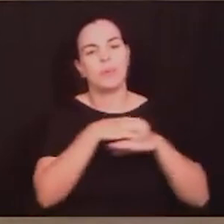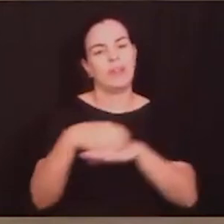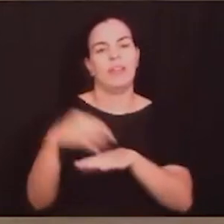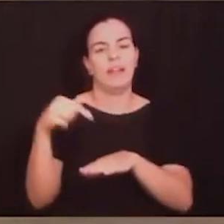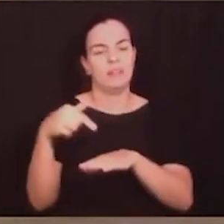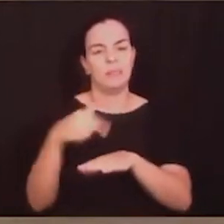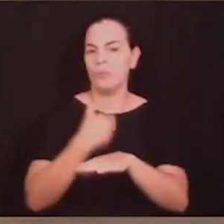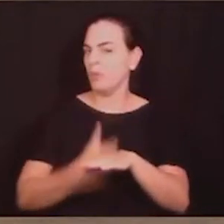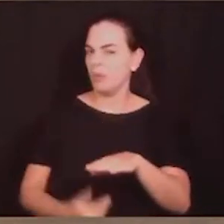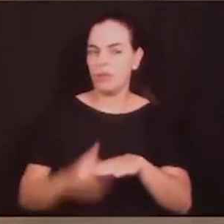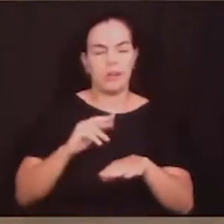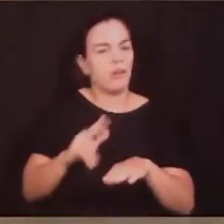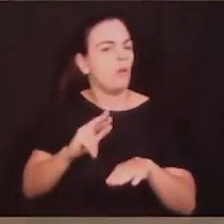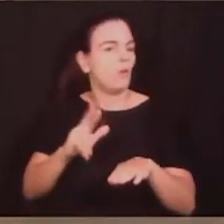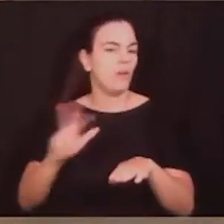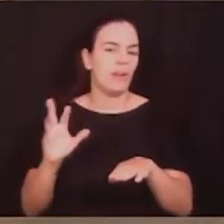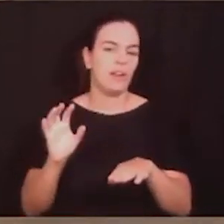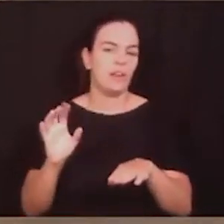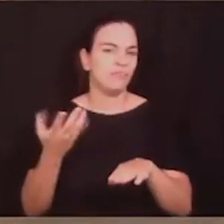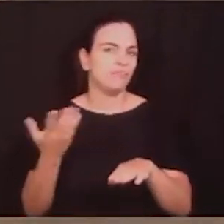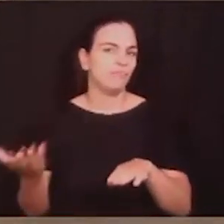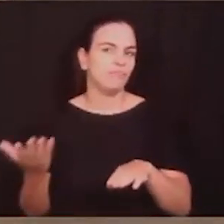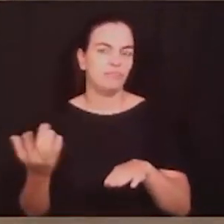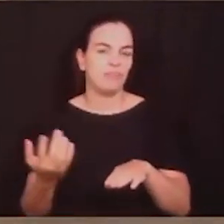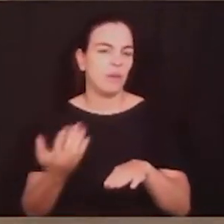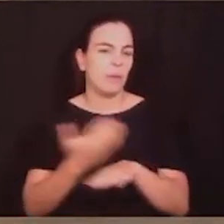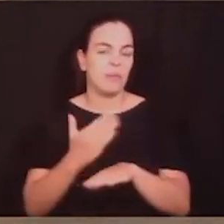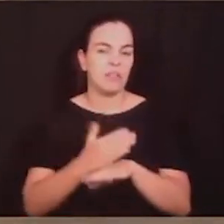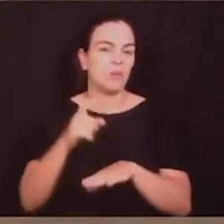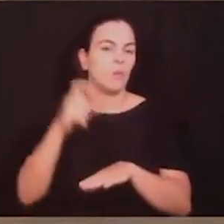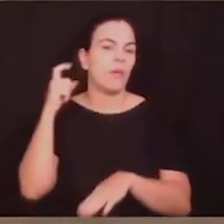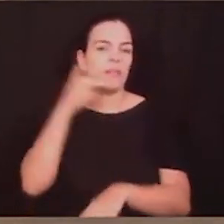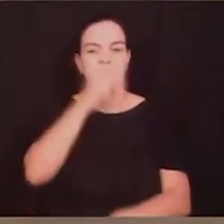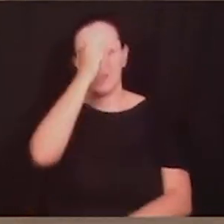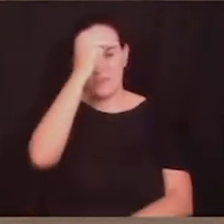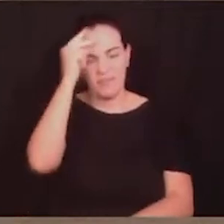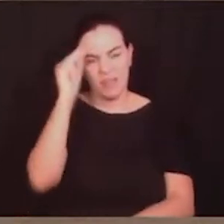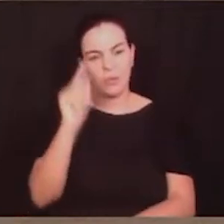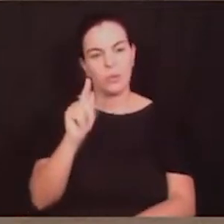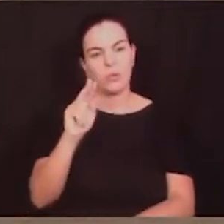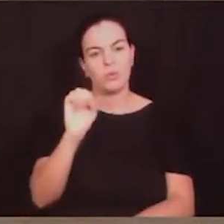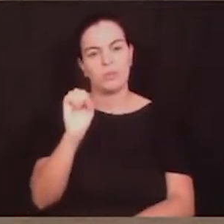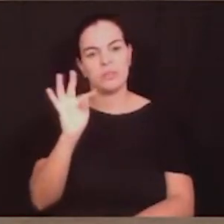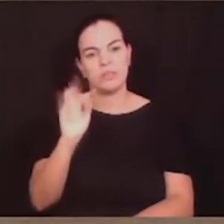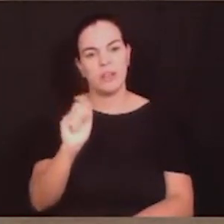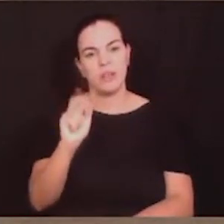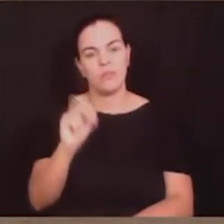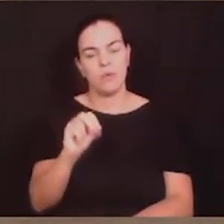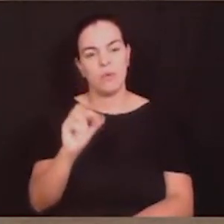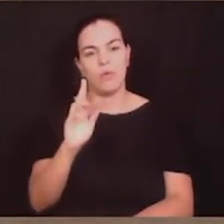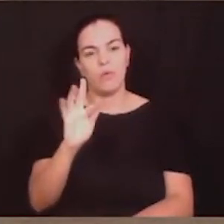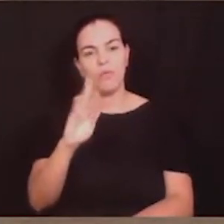um ato do ex-prefeito Gustavo Fruitt, mas foi, na verdade, que